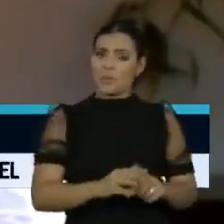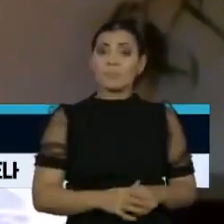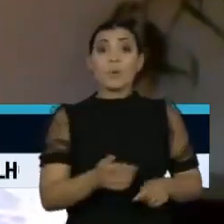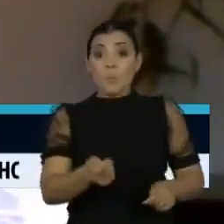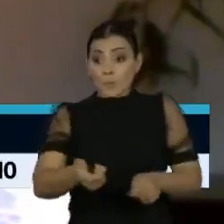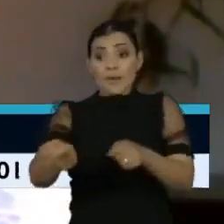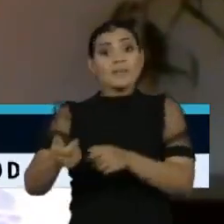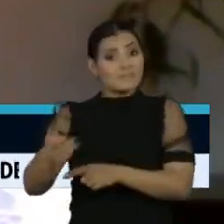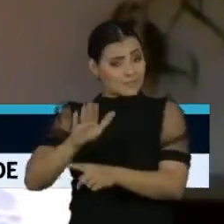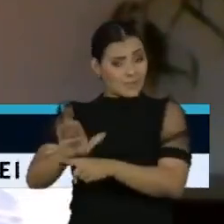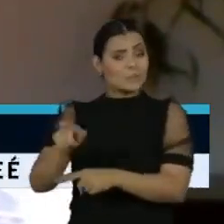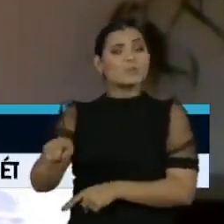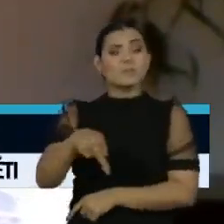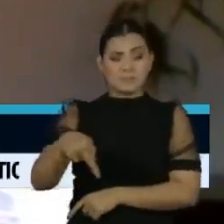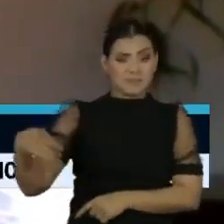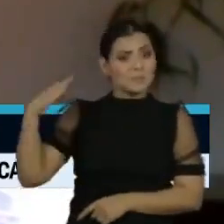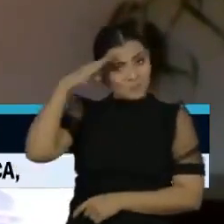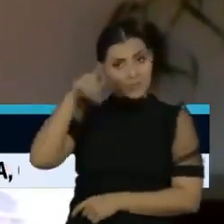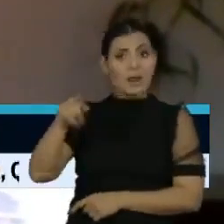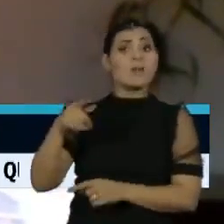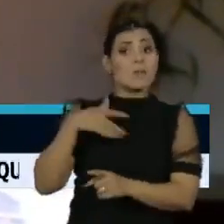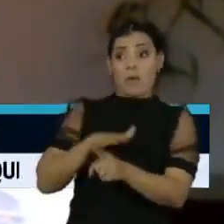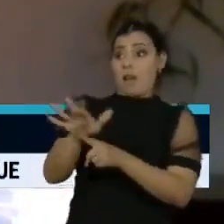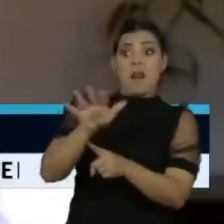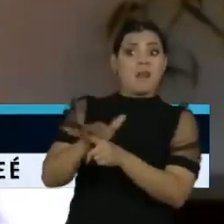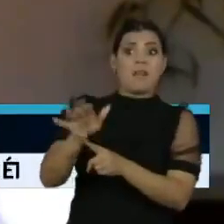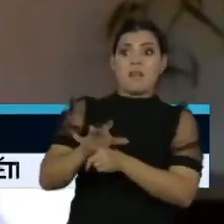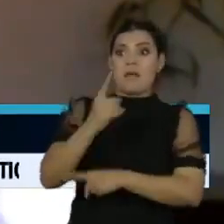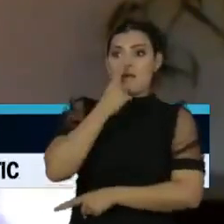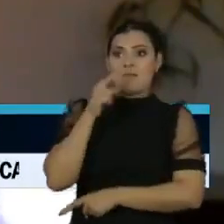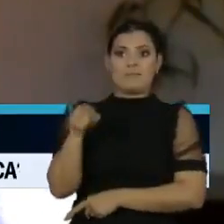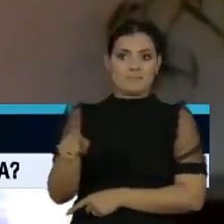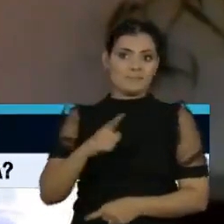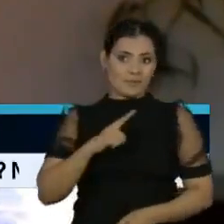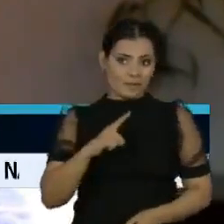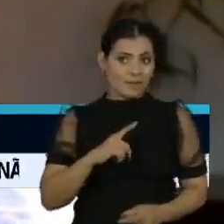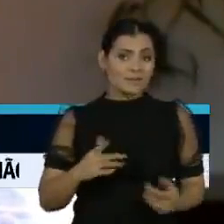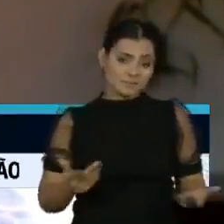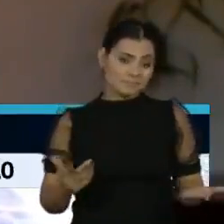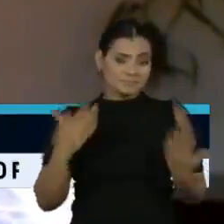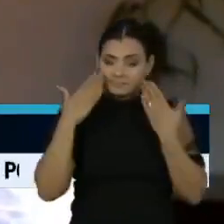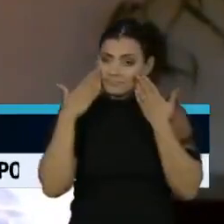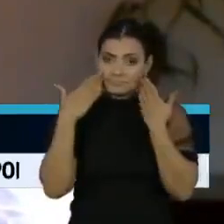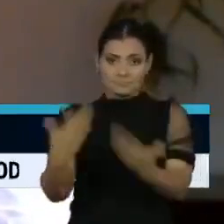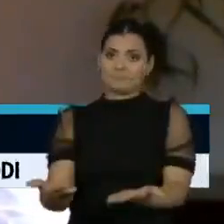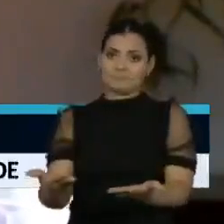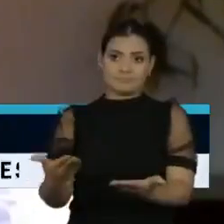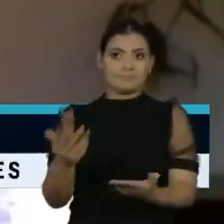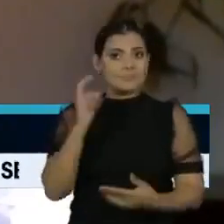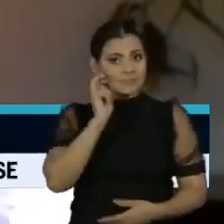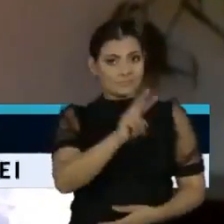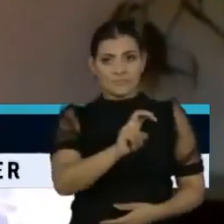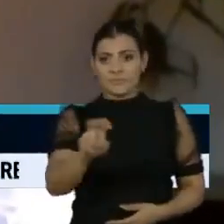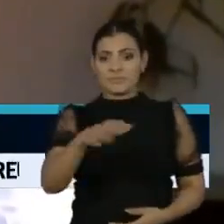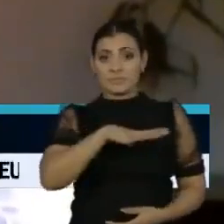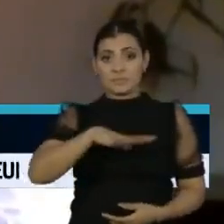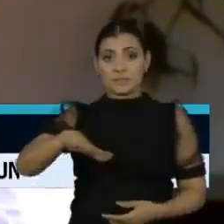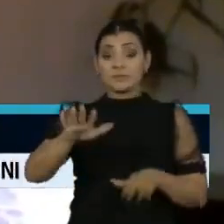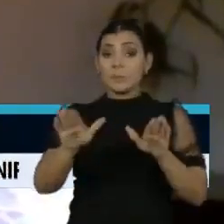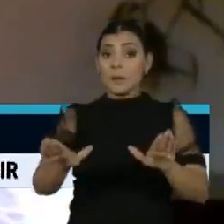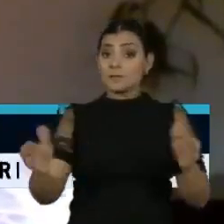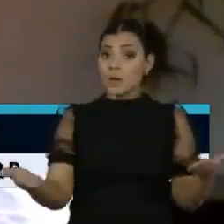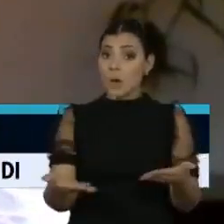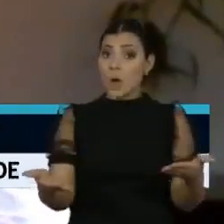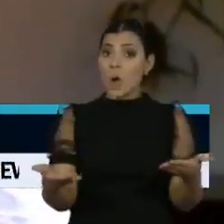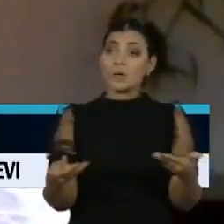ajuda bastante o presidente na sua popularidade. Isso é nítido em várias cidades. Mas, por enquanto,